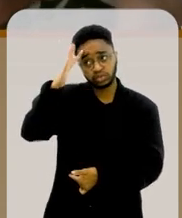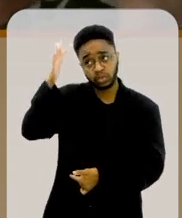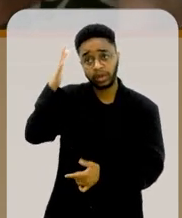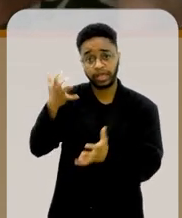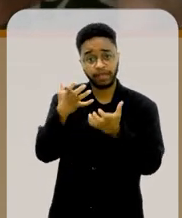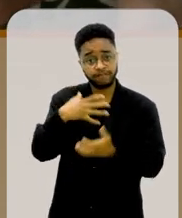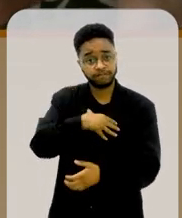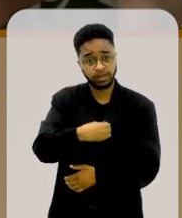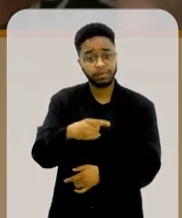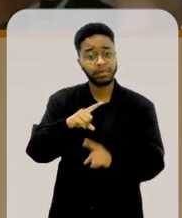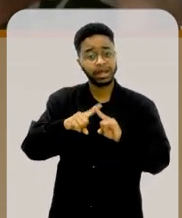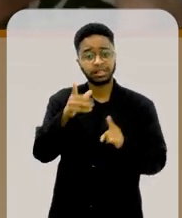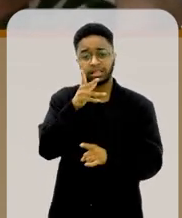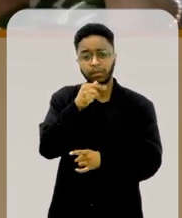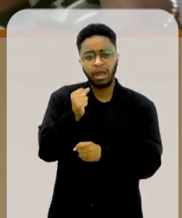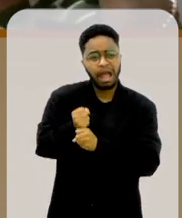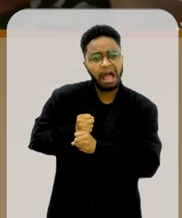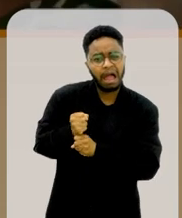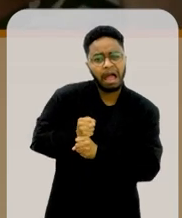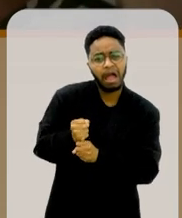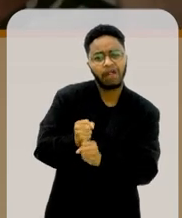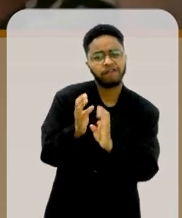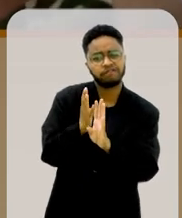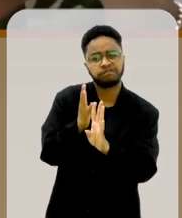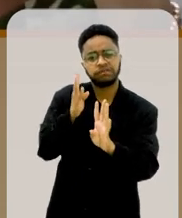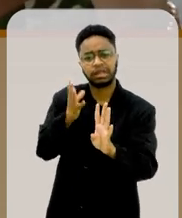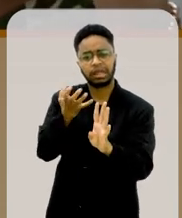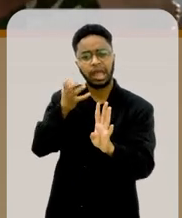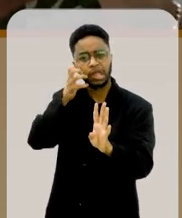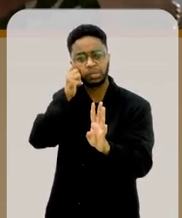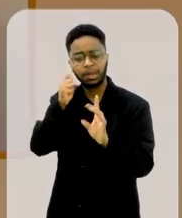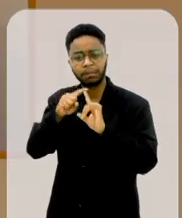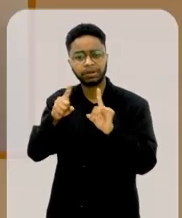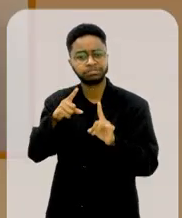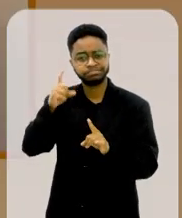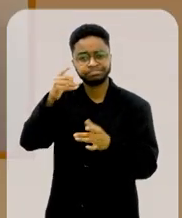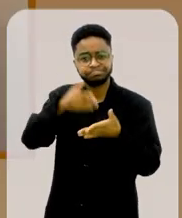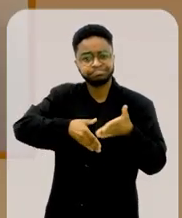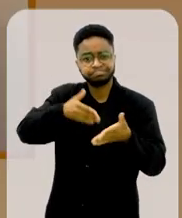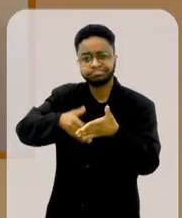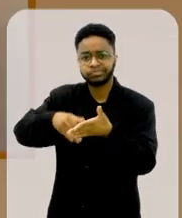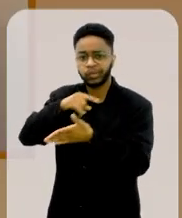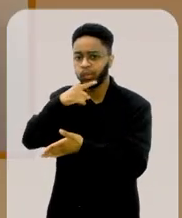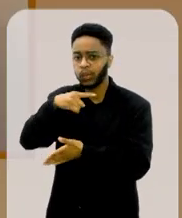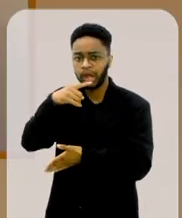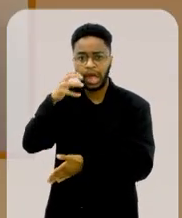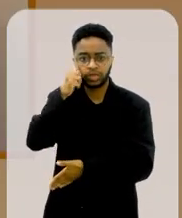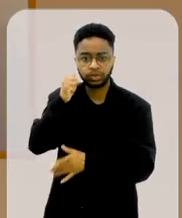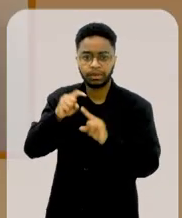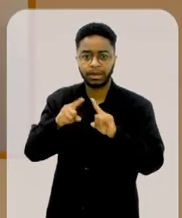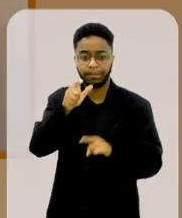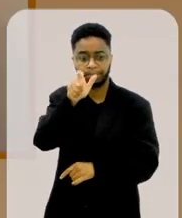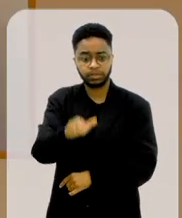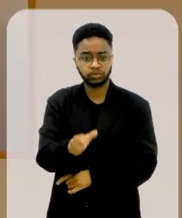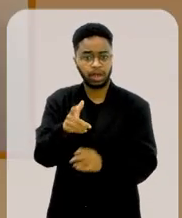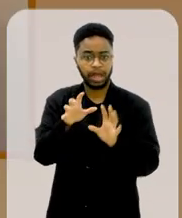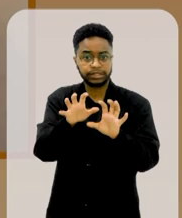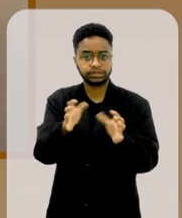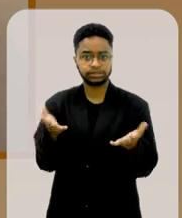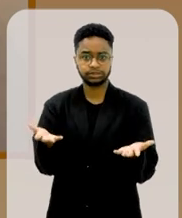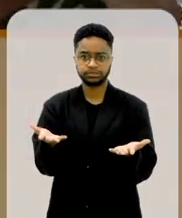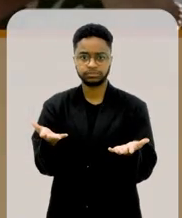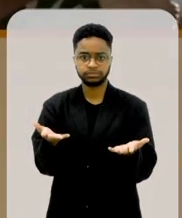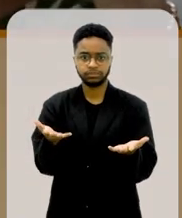sonho de ter um filho passam anos e anos na fila da adoção tem uma dificuldade imensa e não conseguem adotar e uma pessoa com esse